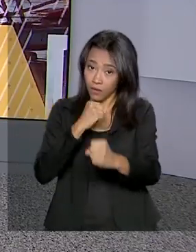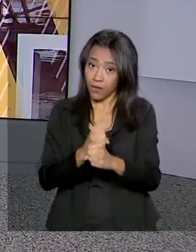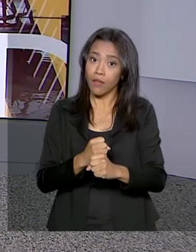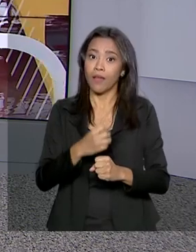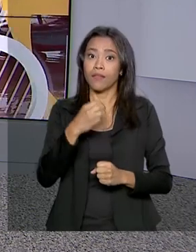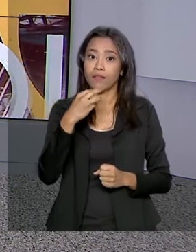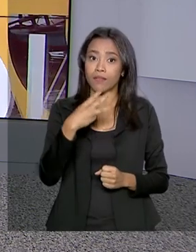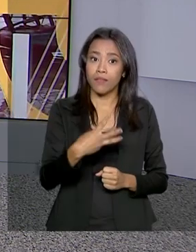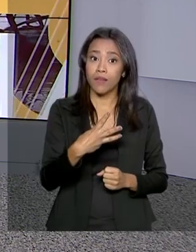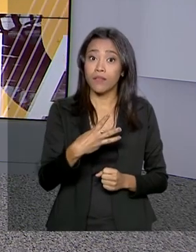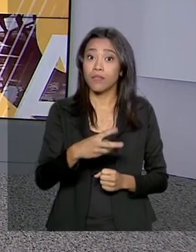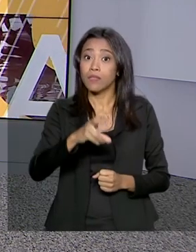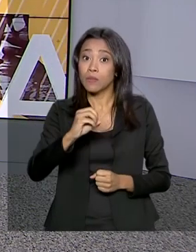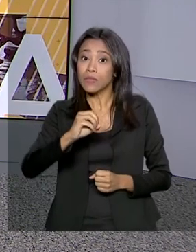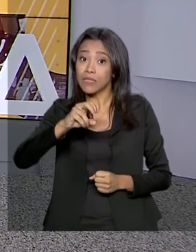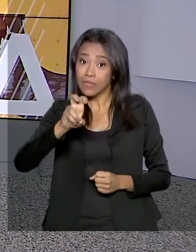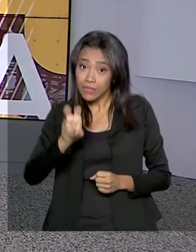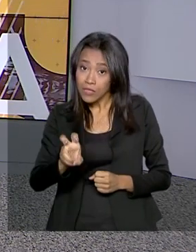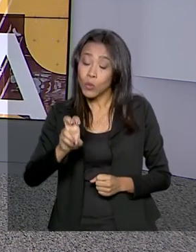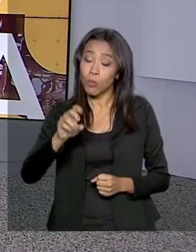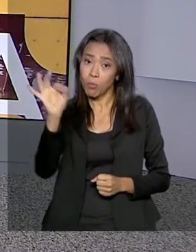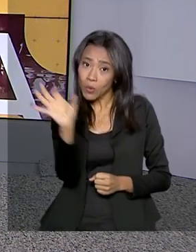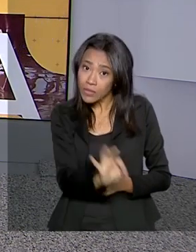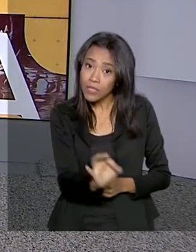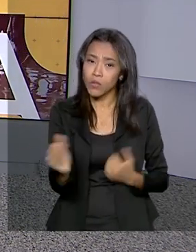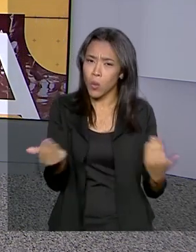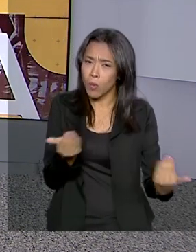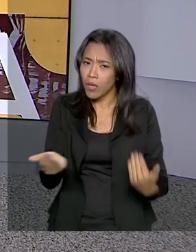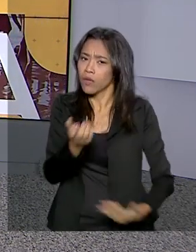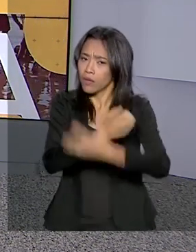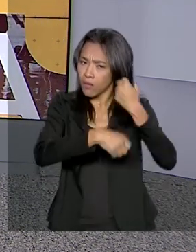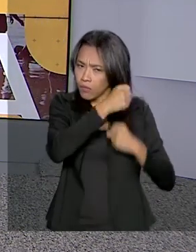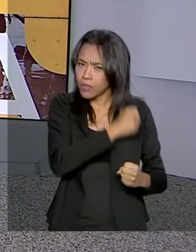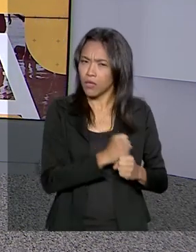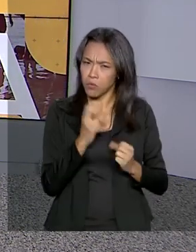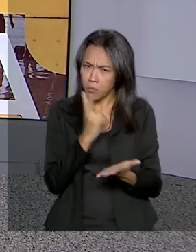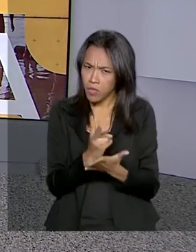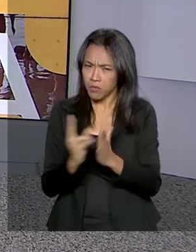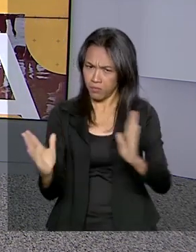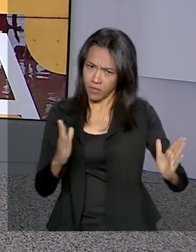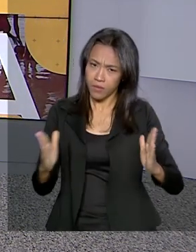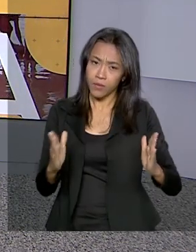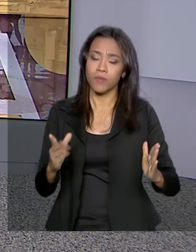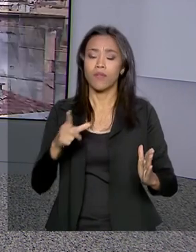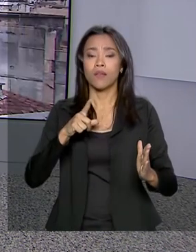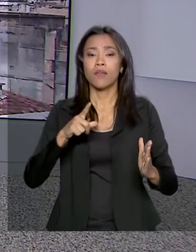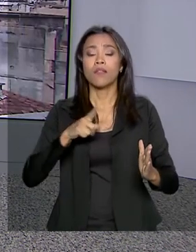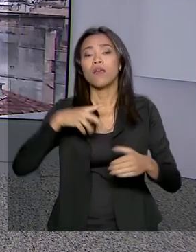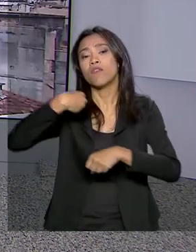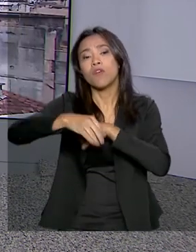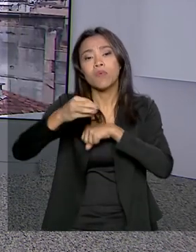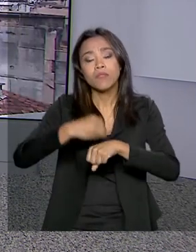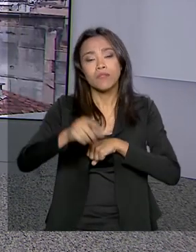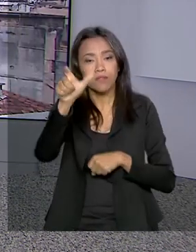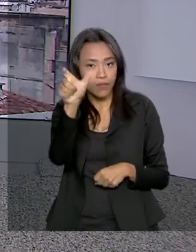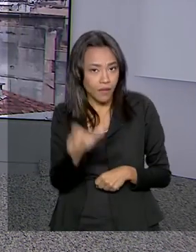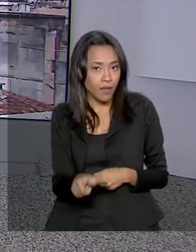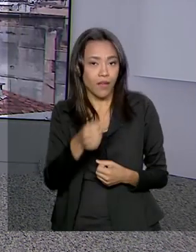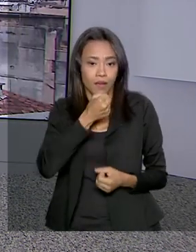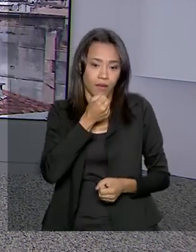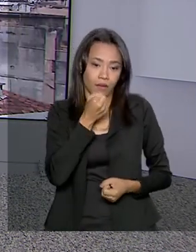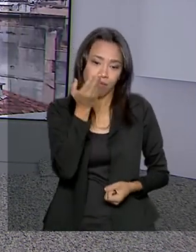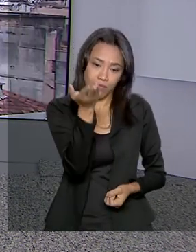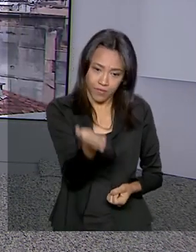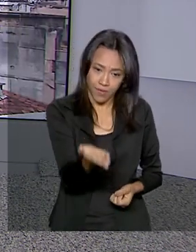superior ao lucro obtido no mesmo período do ano passado. Quem tem mais informações para a gente sobre esse assunto é a repórter Alessandra